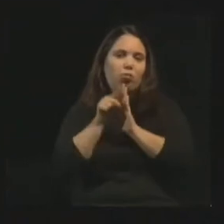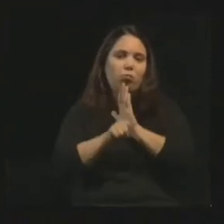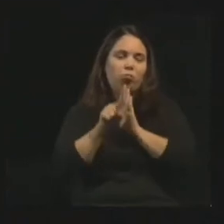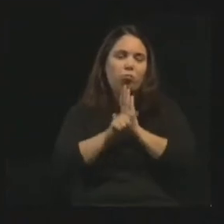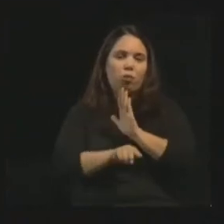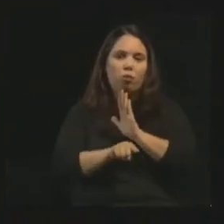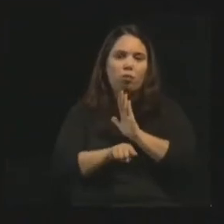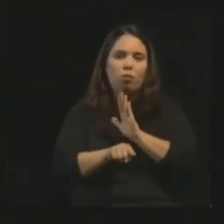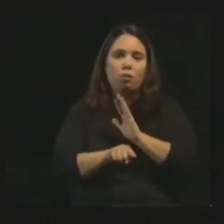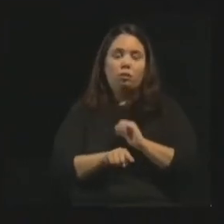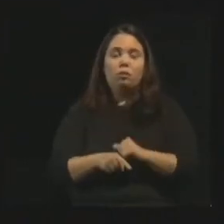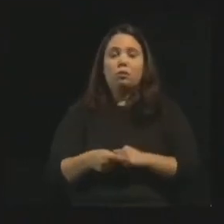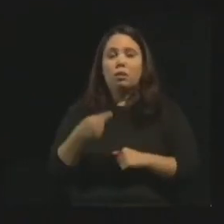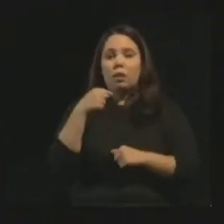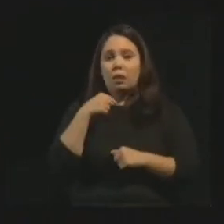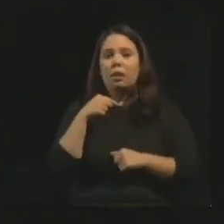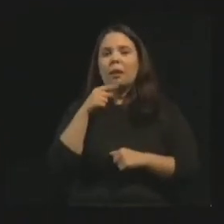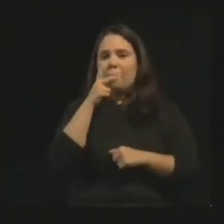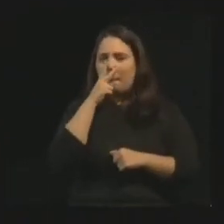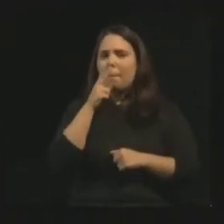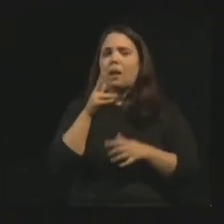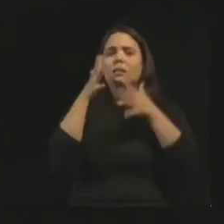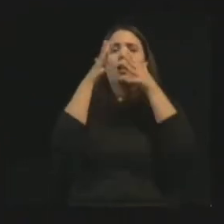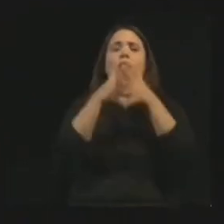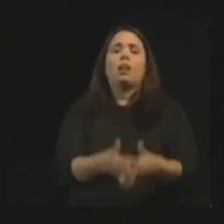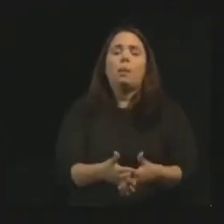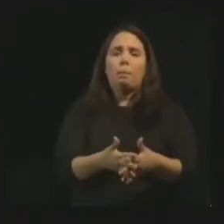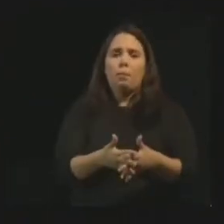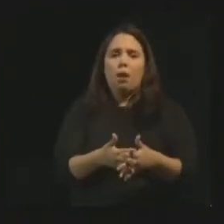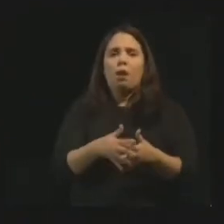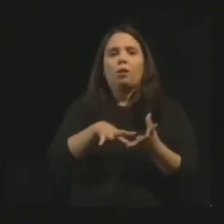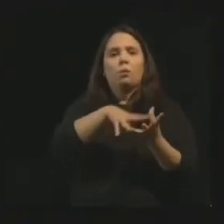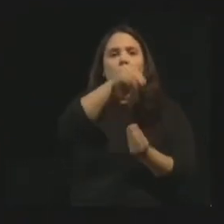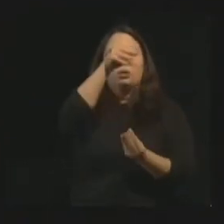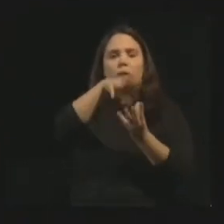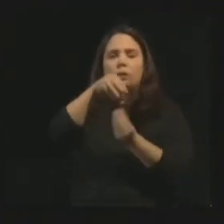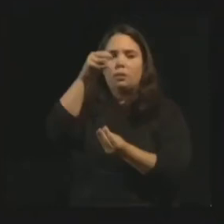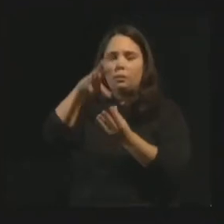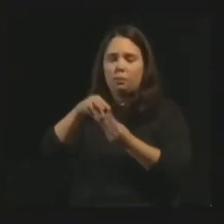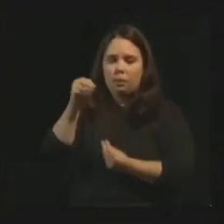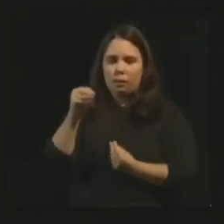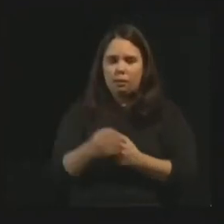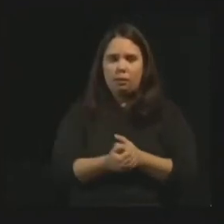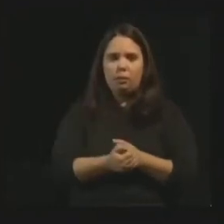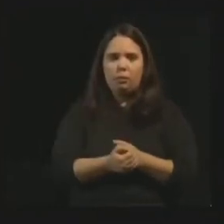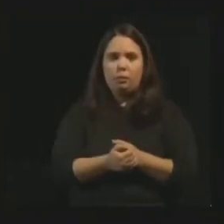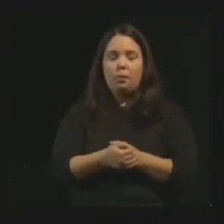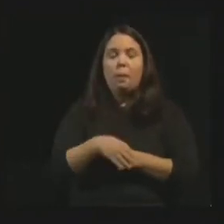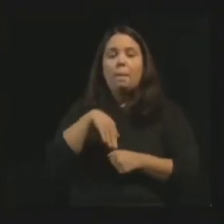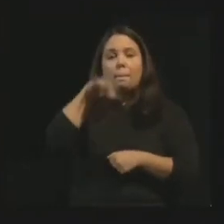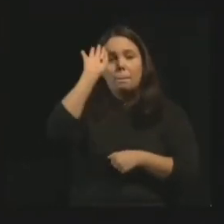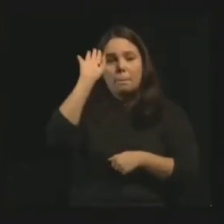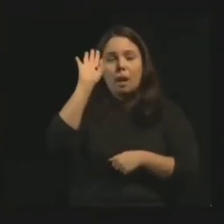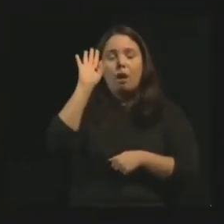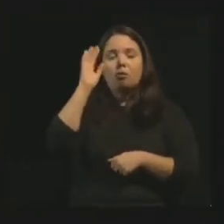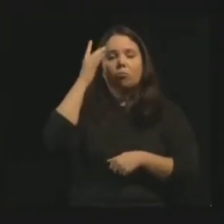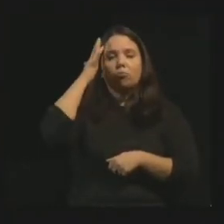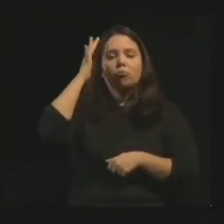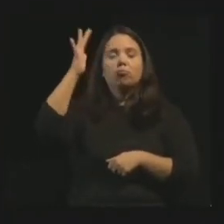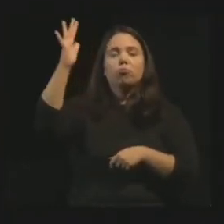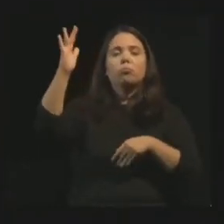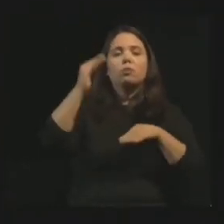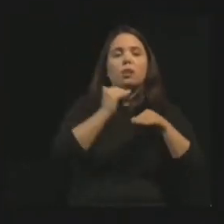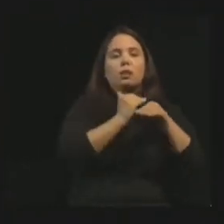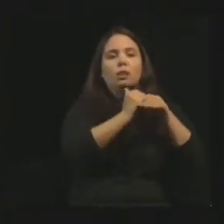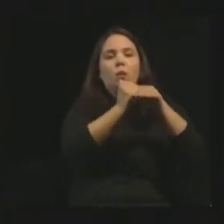criam um certo embaraço para a atividade dos bons espíritos. Então, quanto mais homogêneo é o grupo, melhor